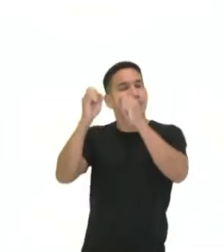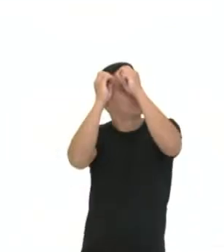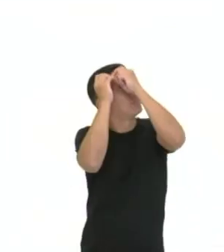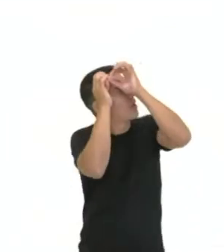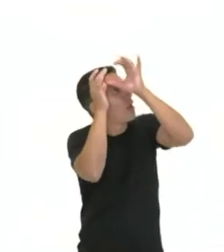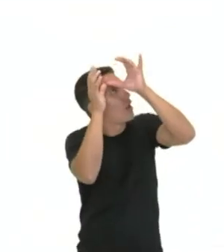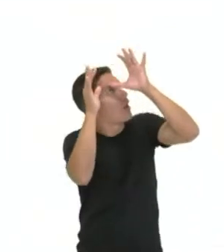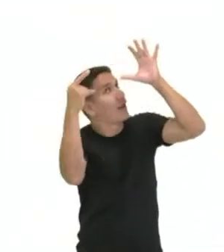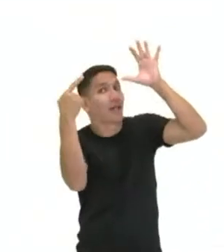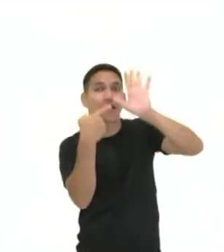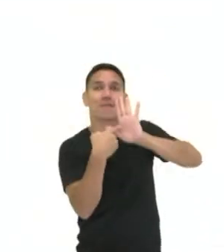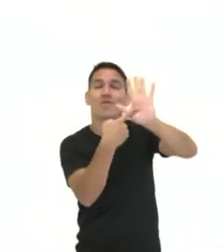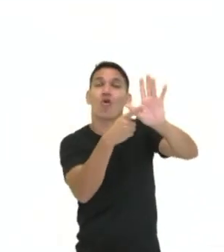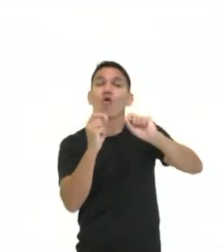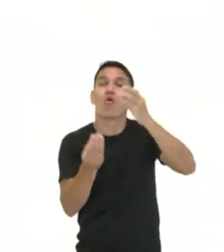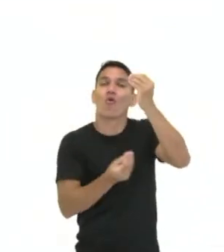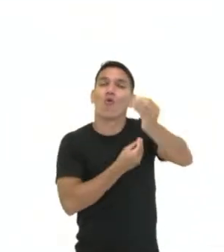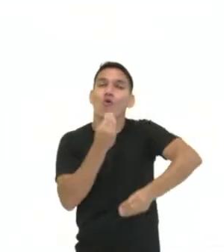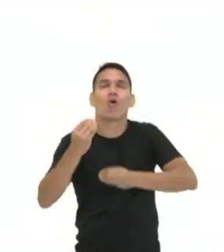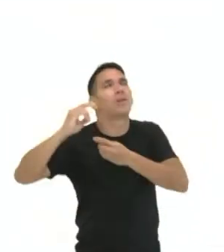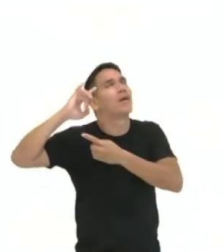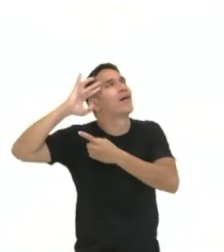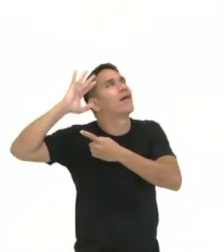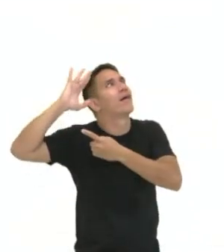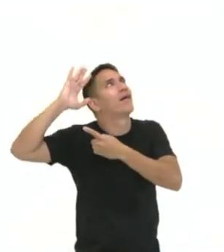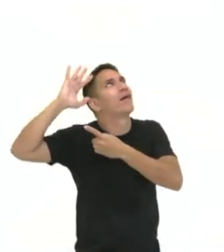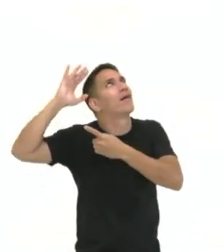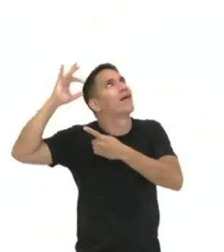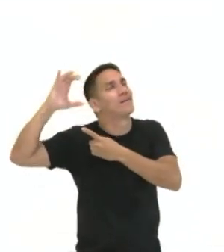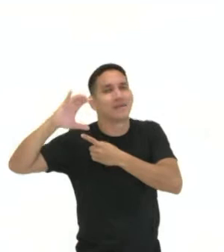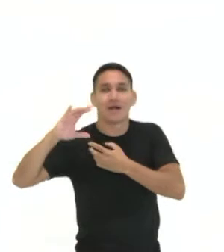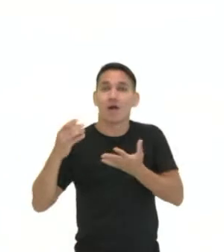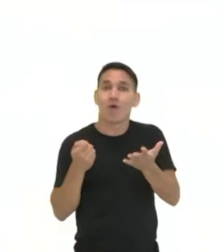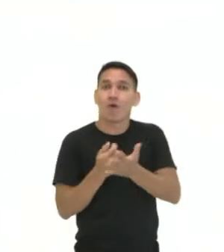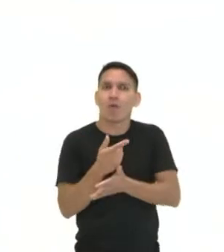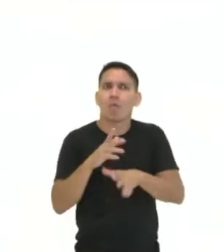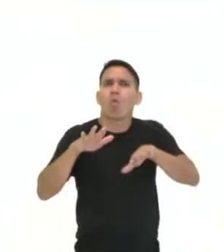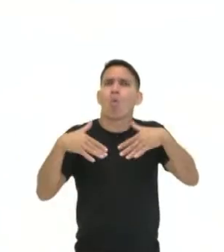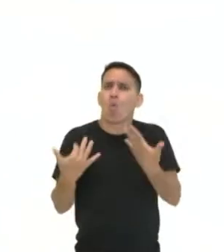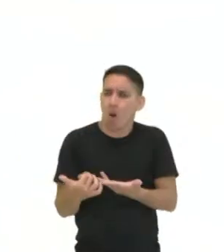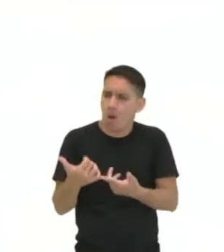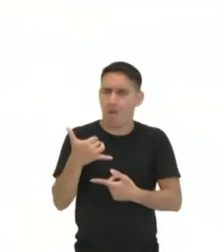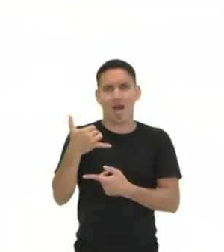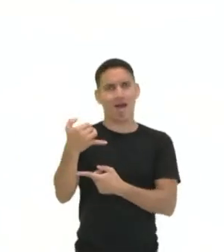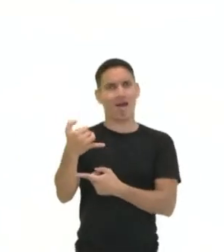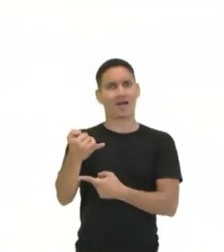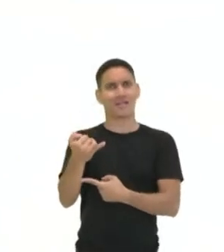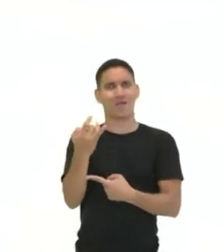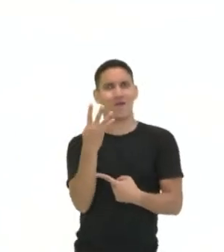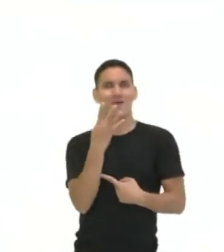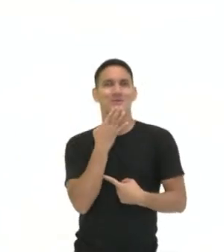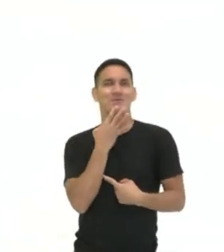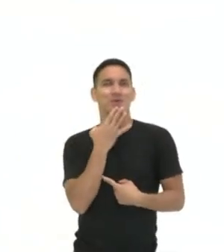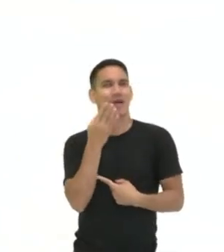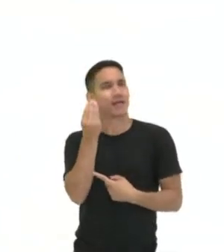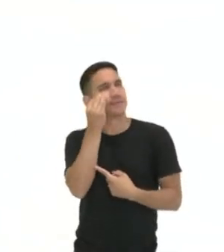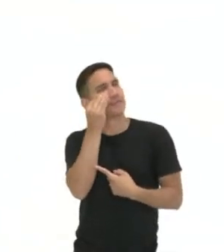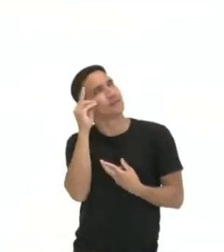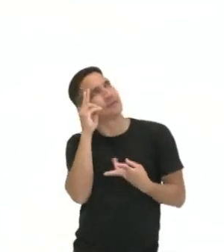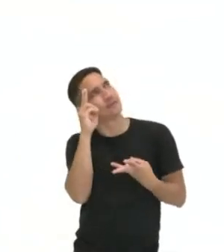pensamento, ilustrando a imaginação da Magali, pensando em como seria essa caneta de quatro cores, tentando se lembrar.